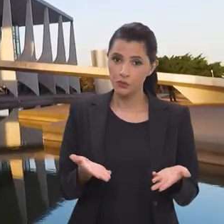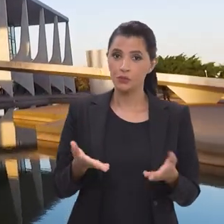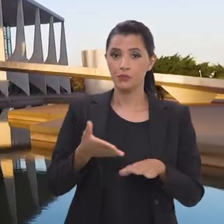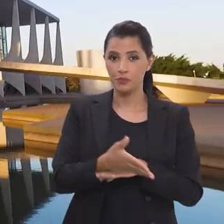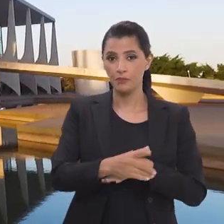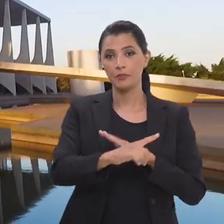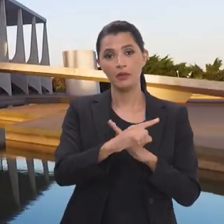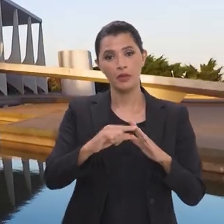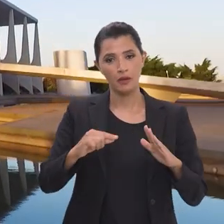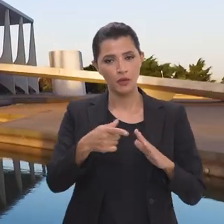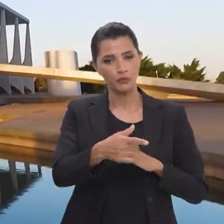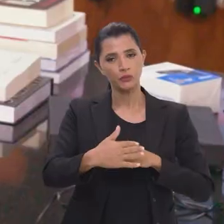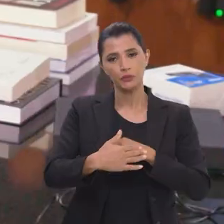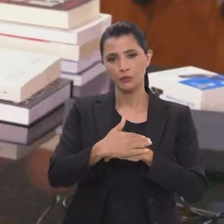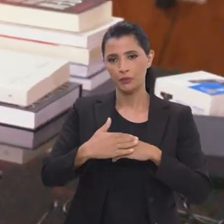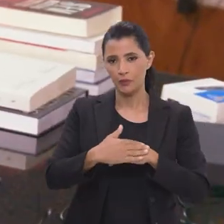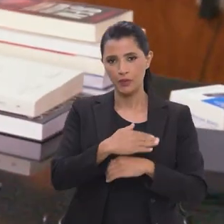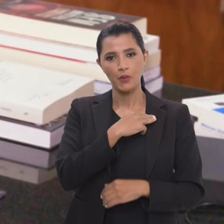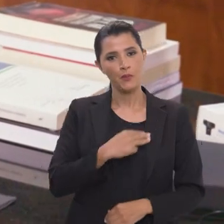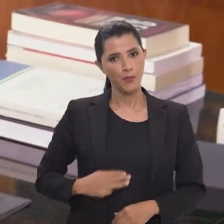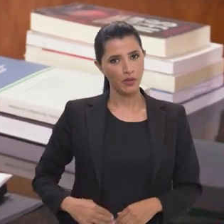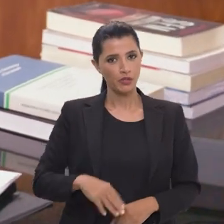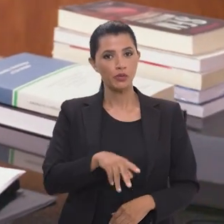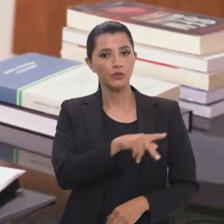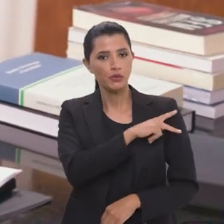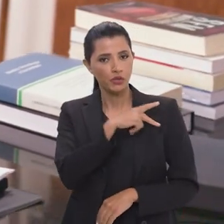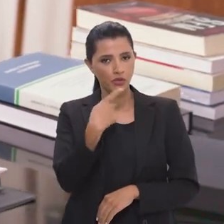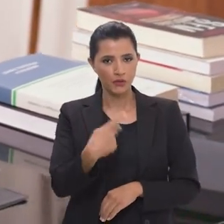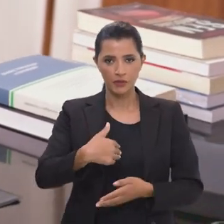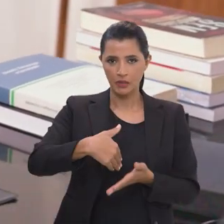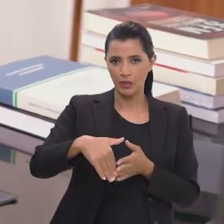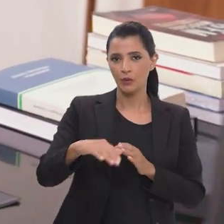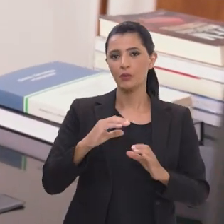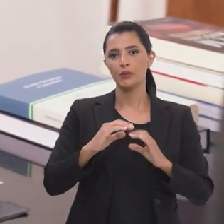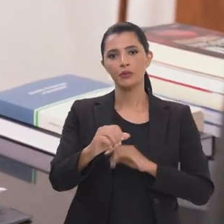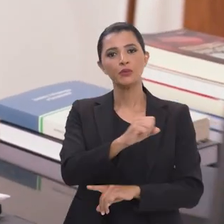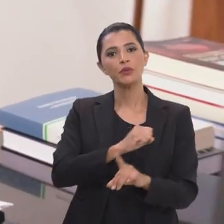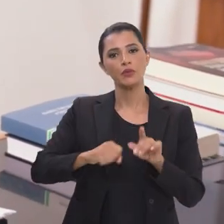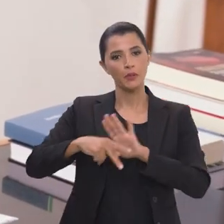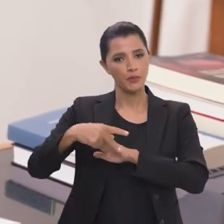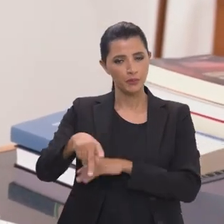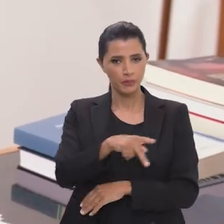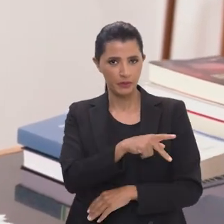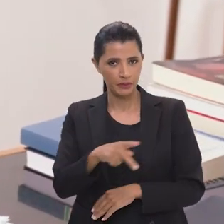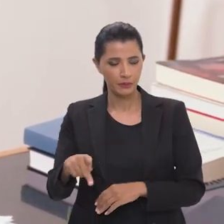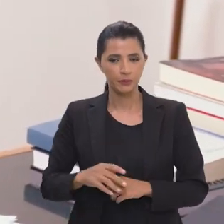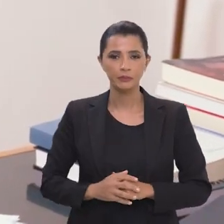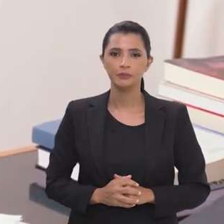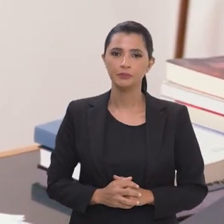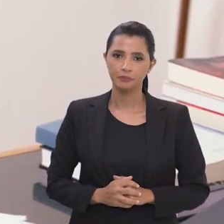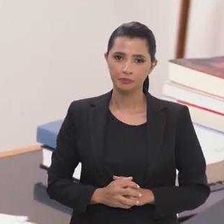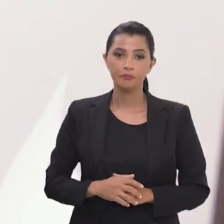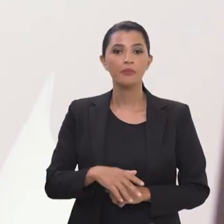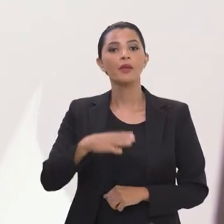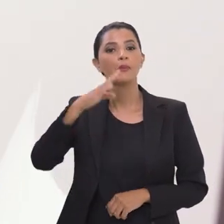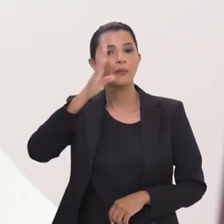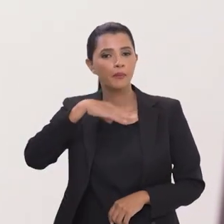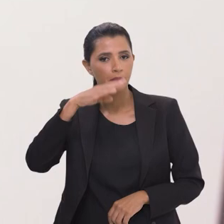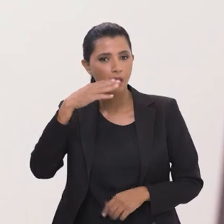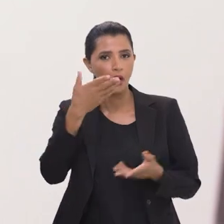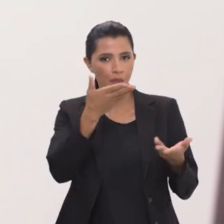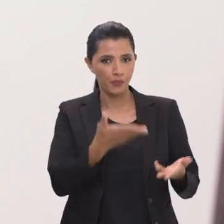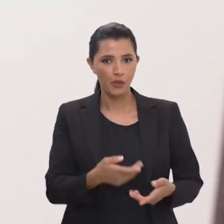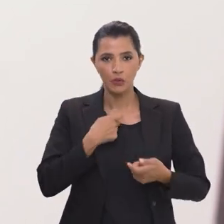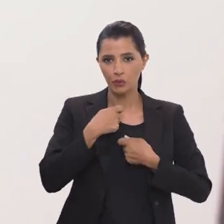isso, viemos aqui ao Palácio do Planalto conversar com o ministro-chefe da Secretaria de Comunicação Social da Presidência da República. Paulo